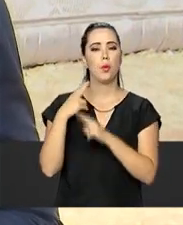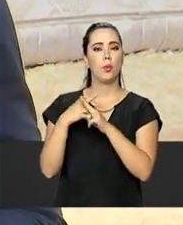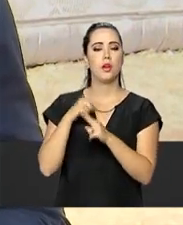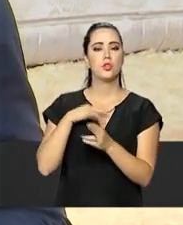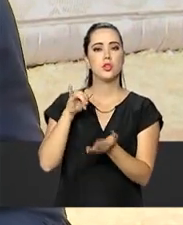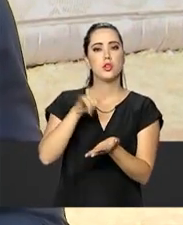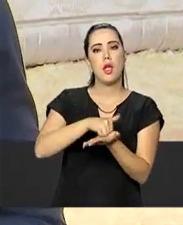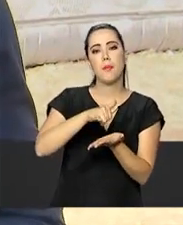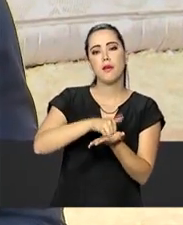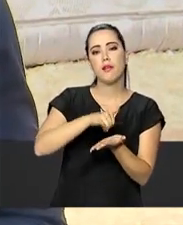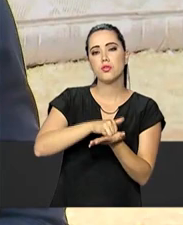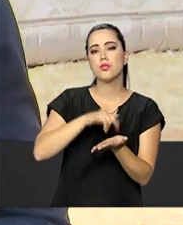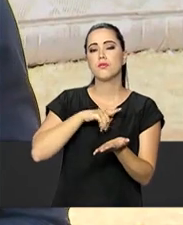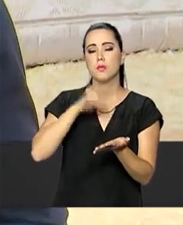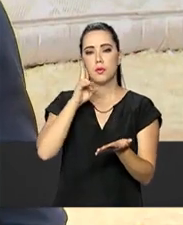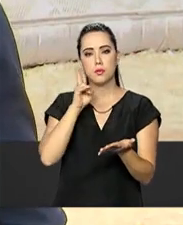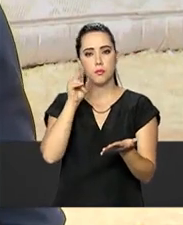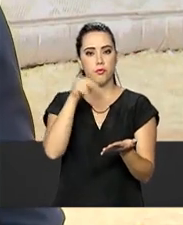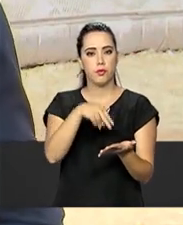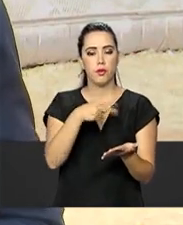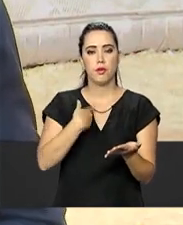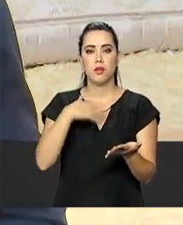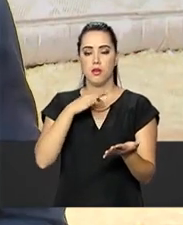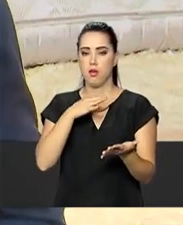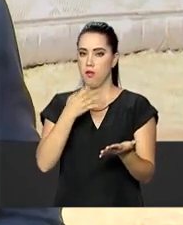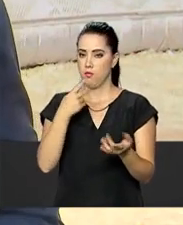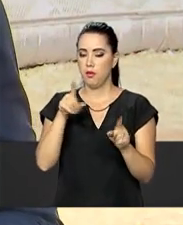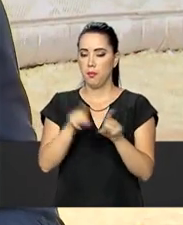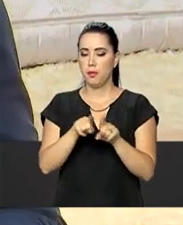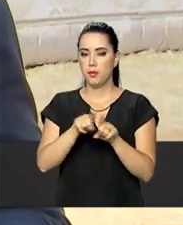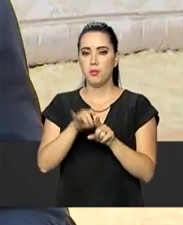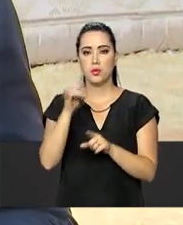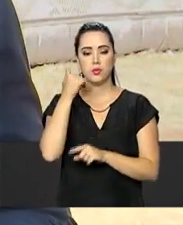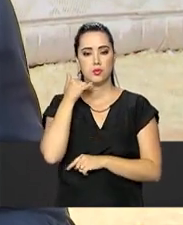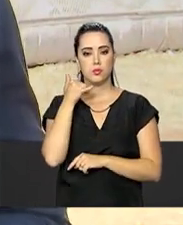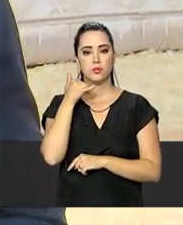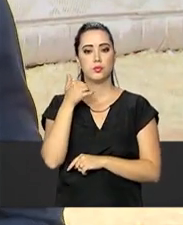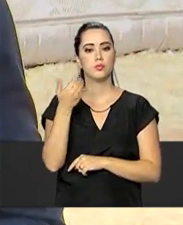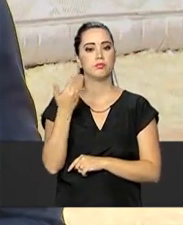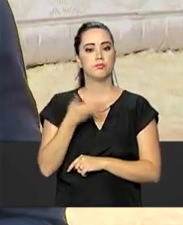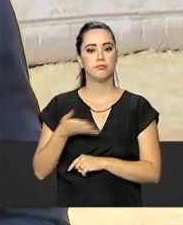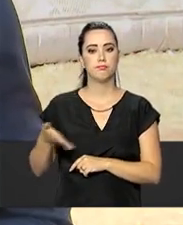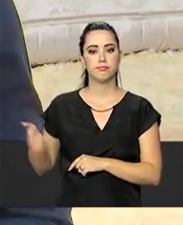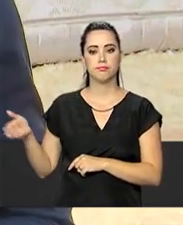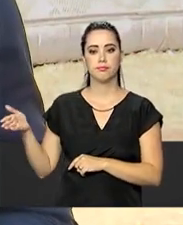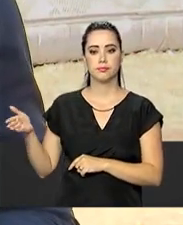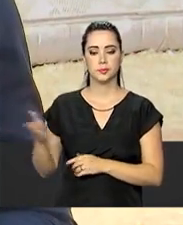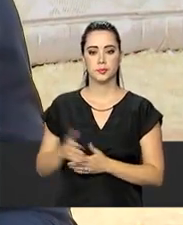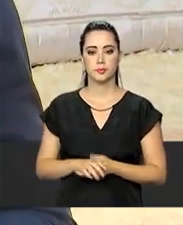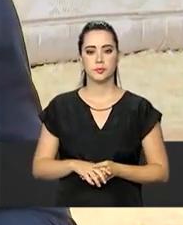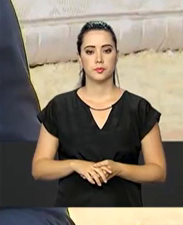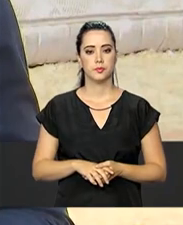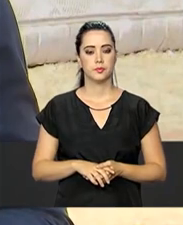chamado Caixa Trabalhador. A consulta também pode ser feita pelo telefone no 0800